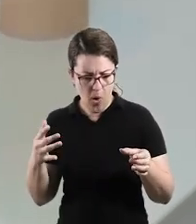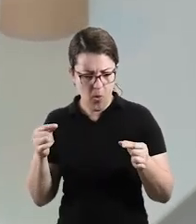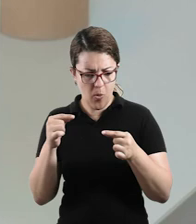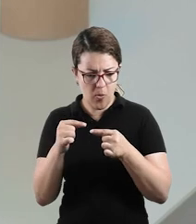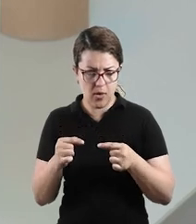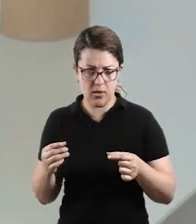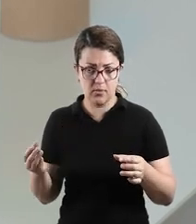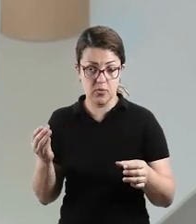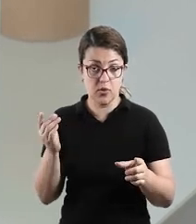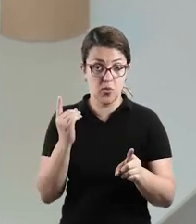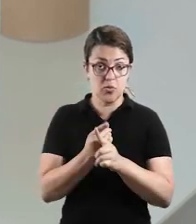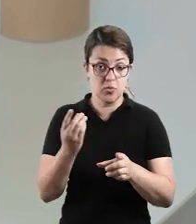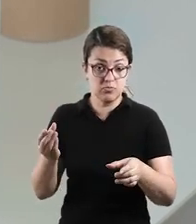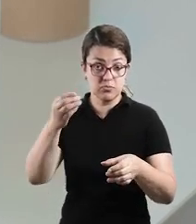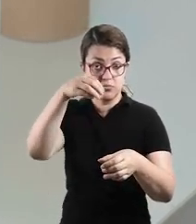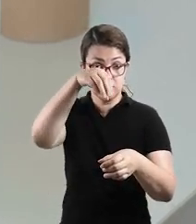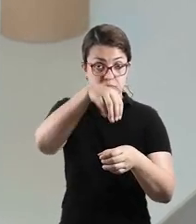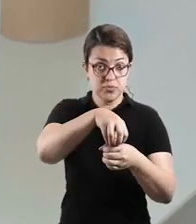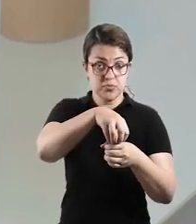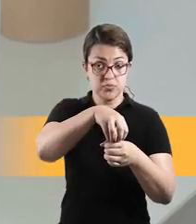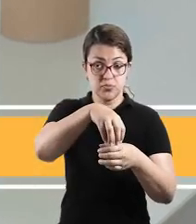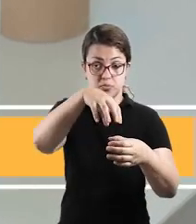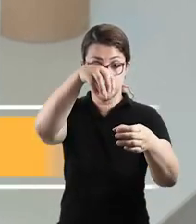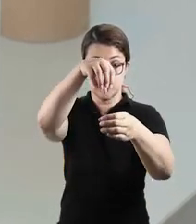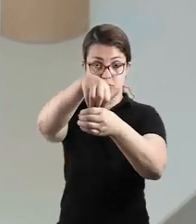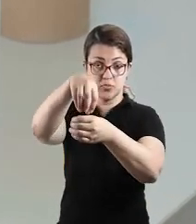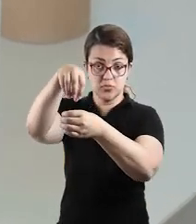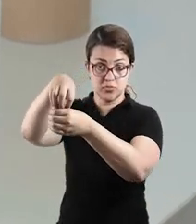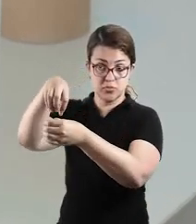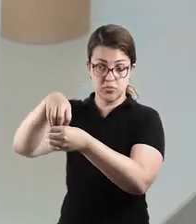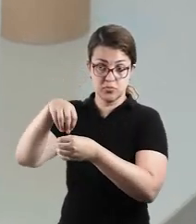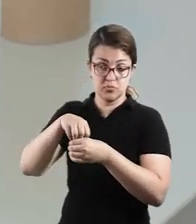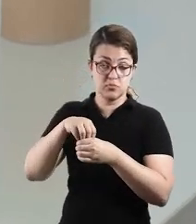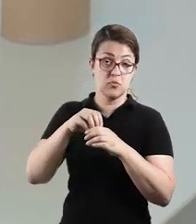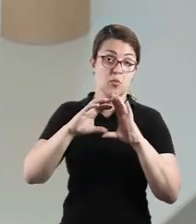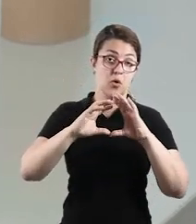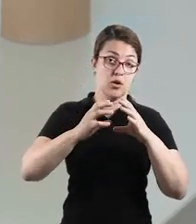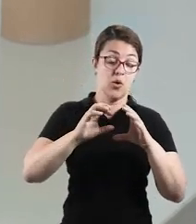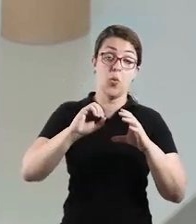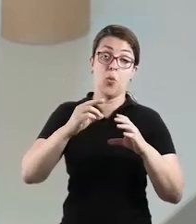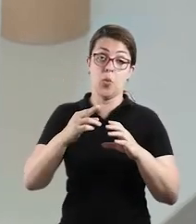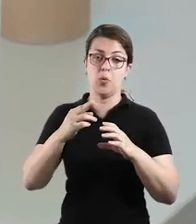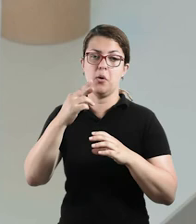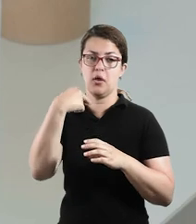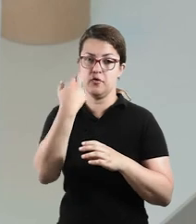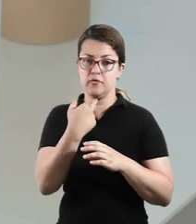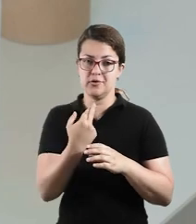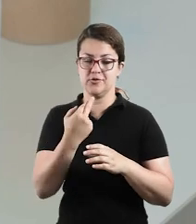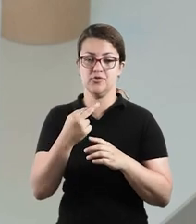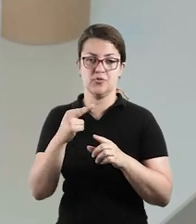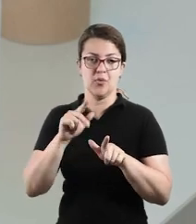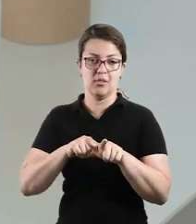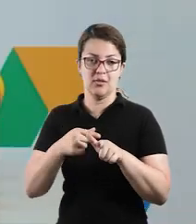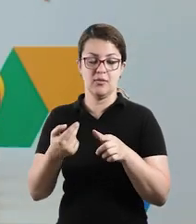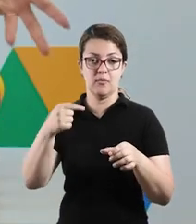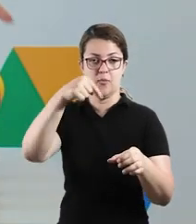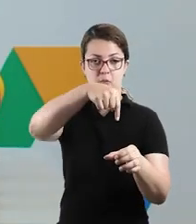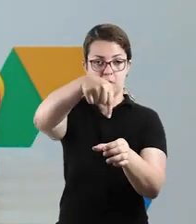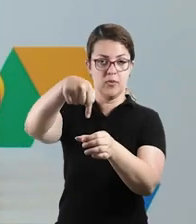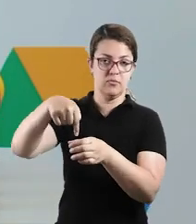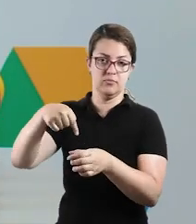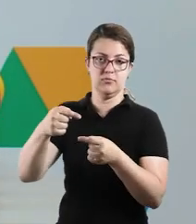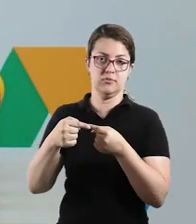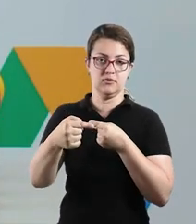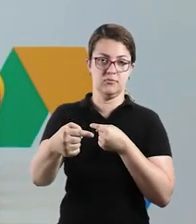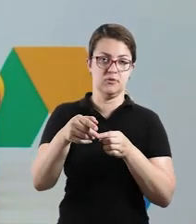corresponde, e quando ela encontrar, ela encaixa. Ou ela pode fazer isso com a bolinha ou com o palitinho. E essas foram